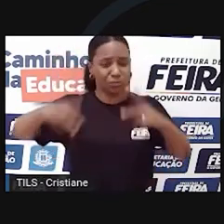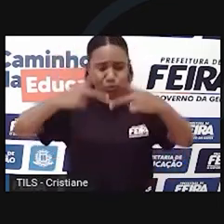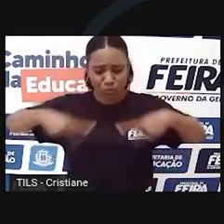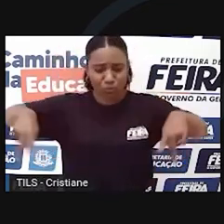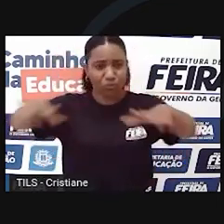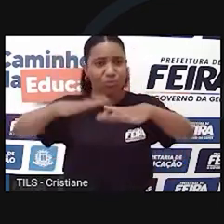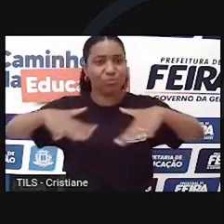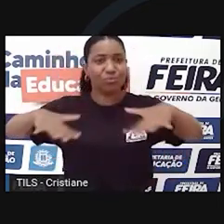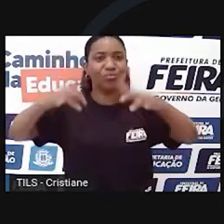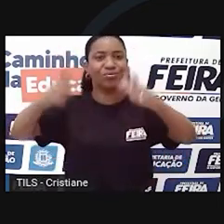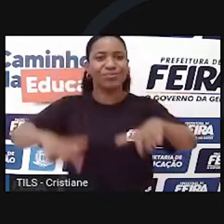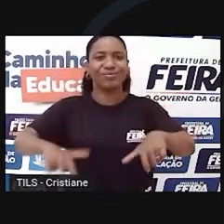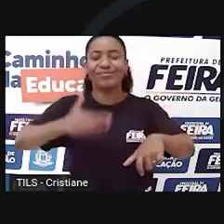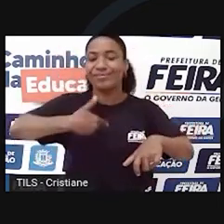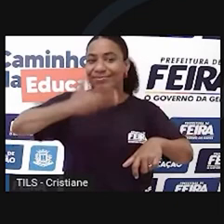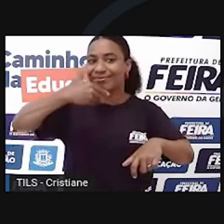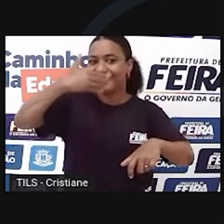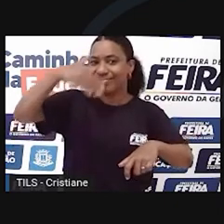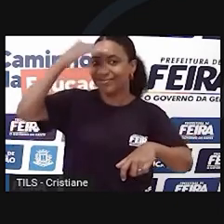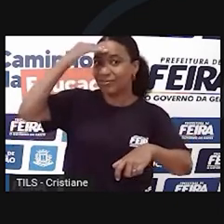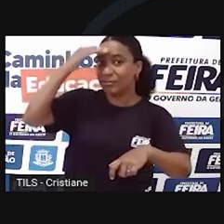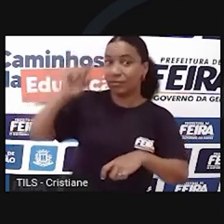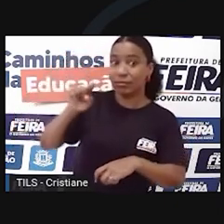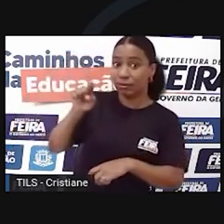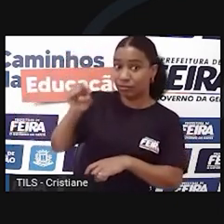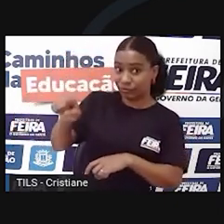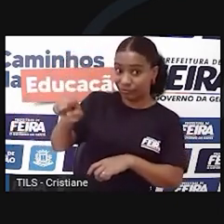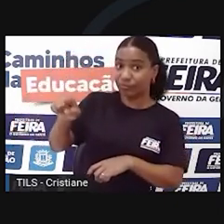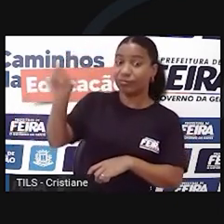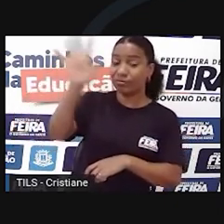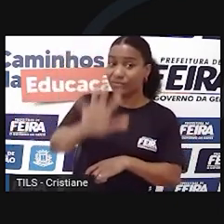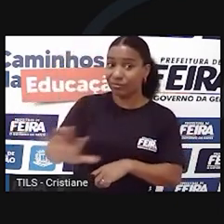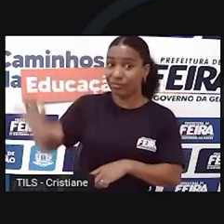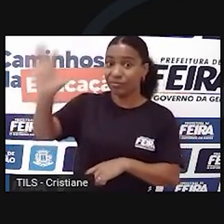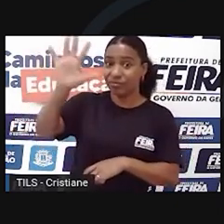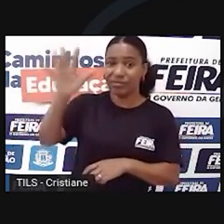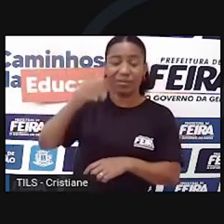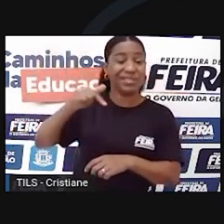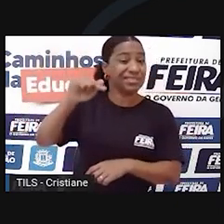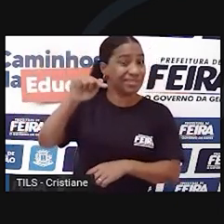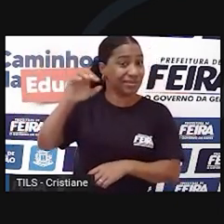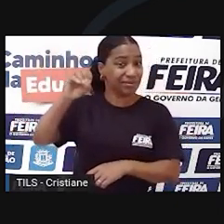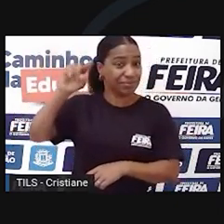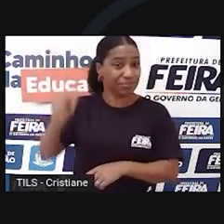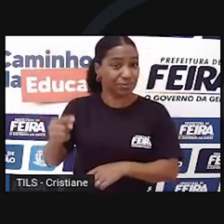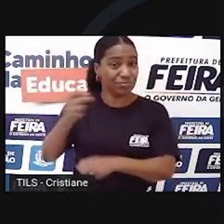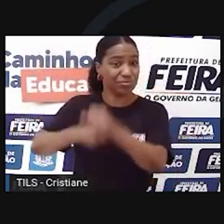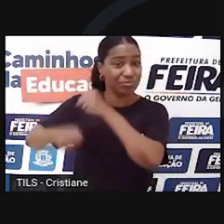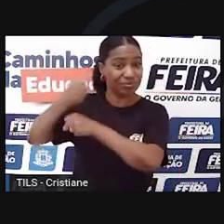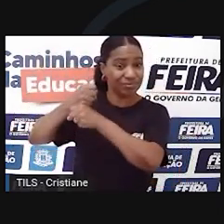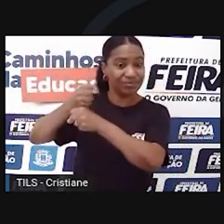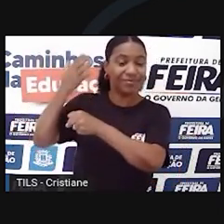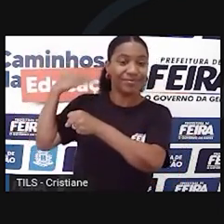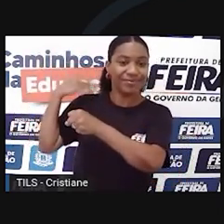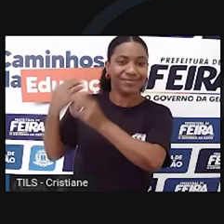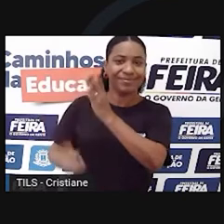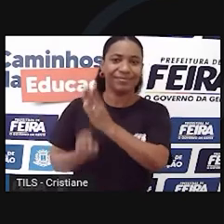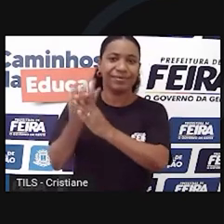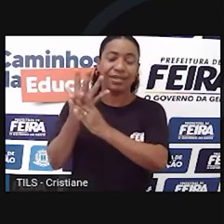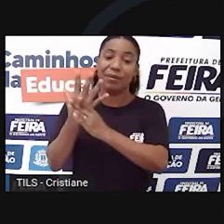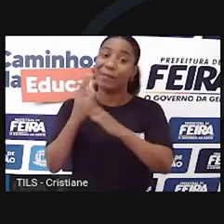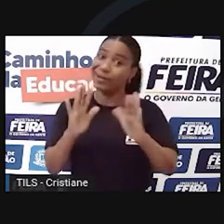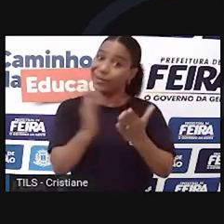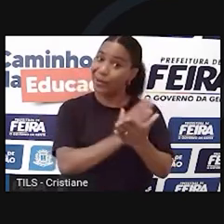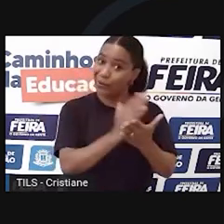e rapidamente ocuparam a Eurásia, cerca de 70 mil anos atrás. Mas existem teses divergentes sobre a forma como isso se deu. De acordo com